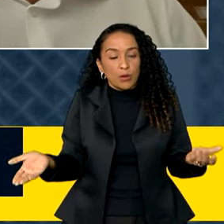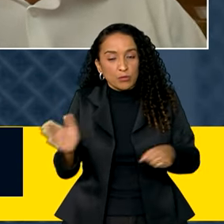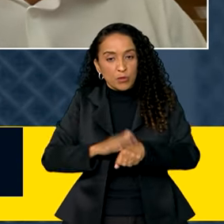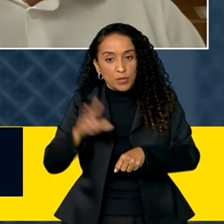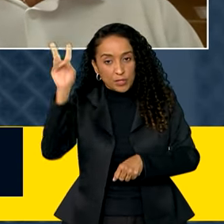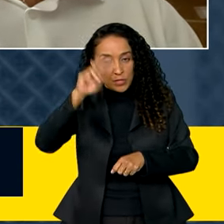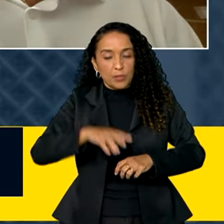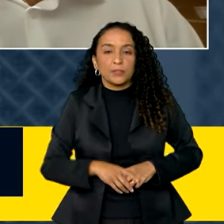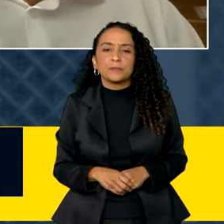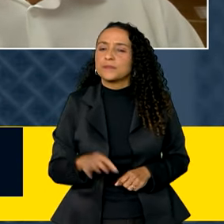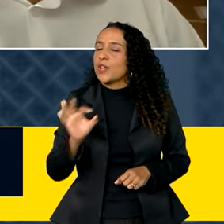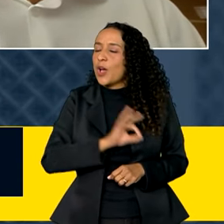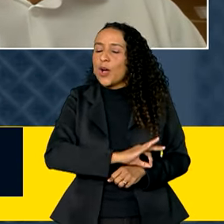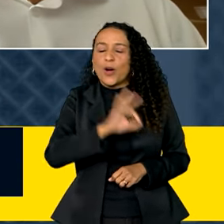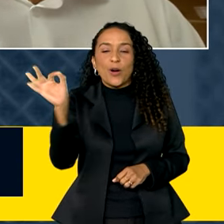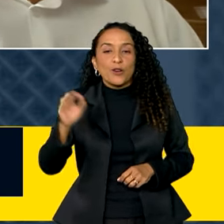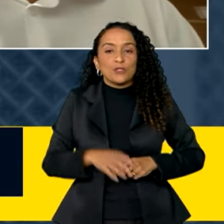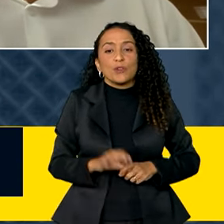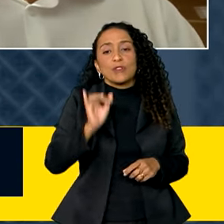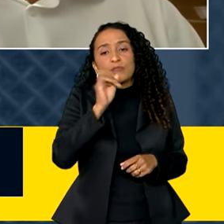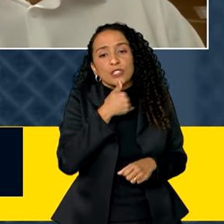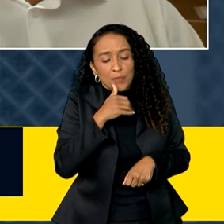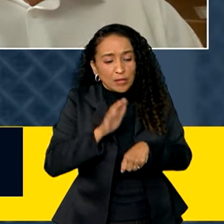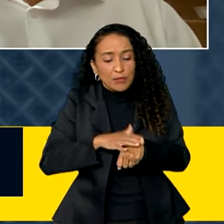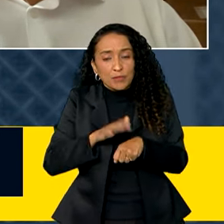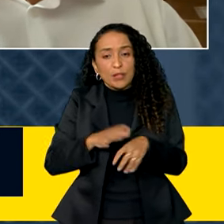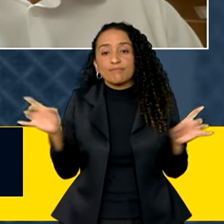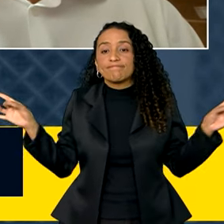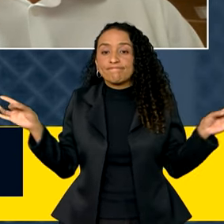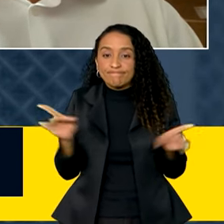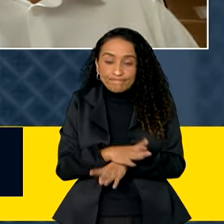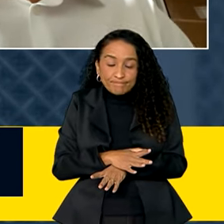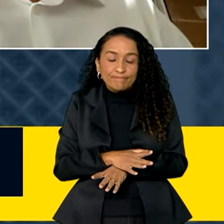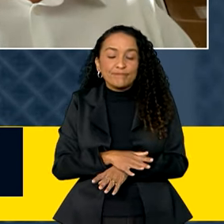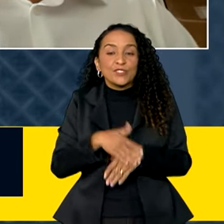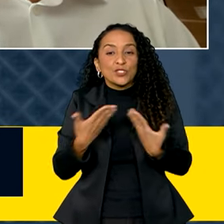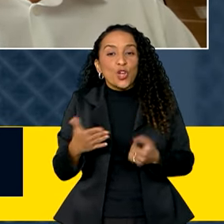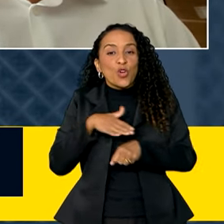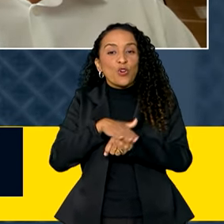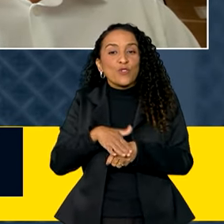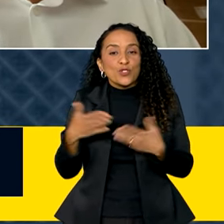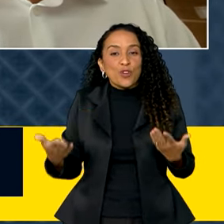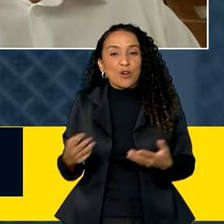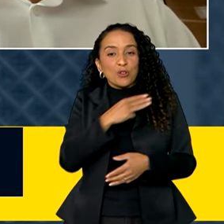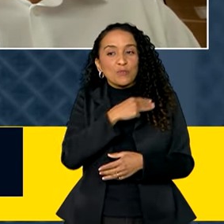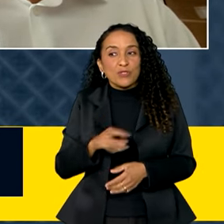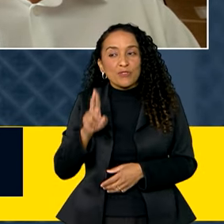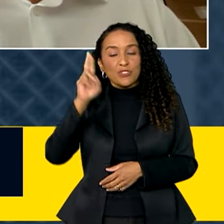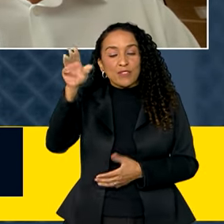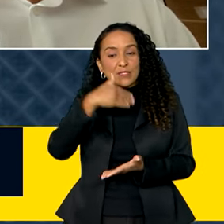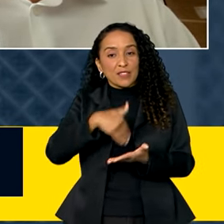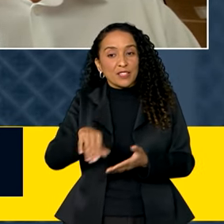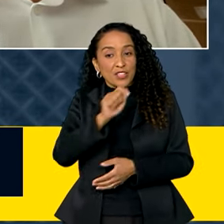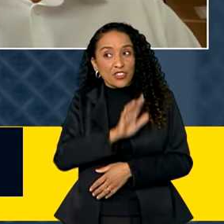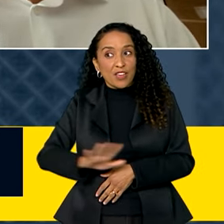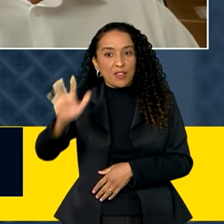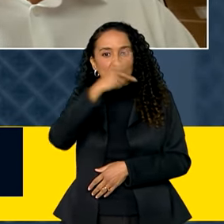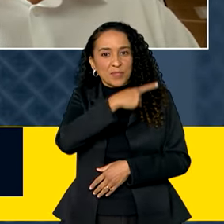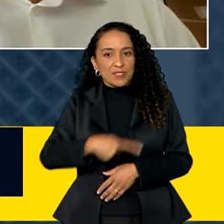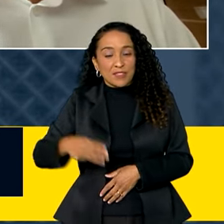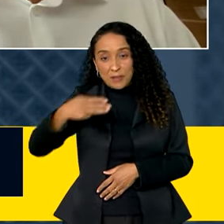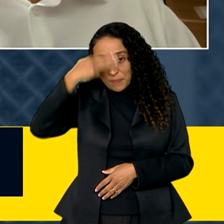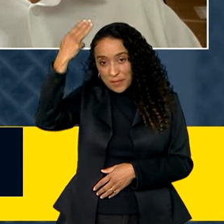da história. Está ótimo, ministro. Ministro, infelizmente, nosso tempo chegou ao fim. A gente conversou com o ministro-chefe da Secretaria-Geral da Presidência,